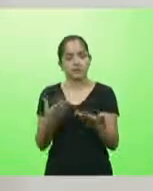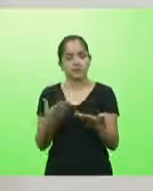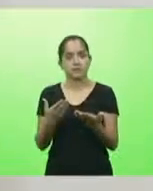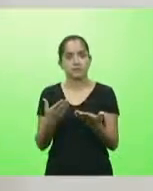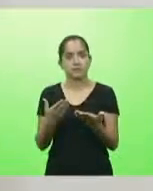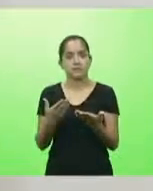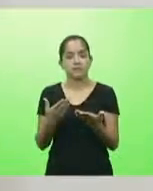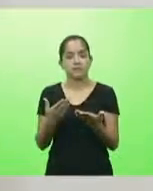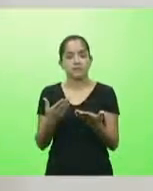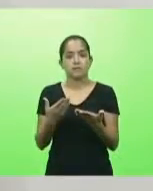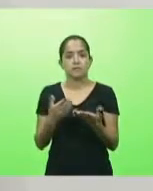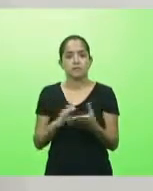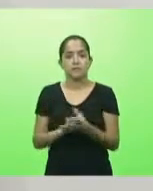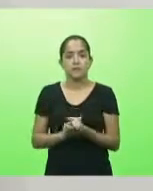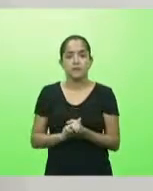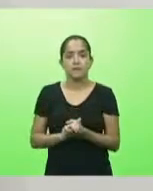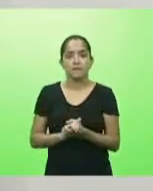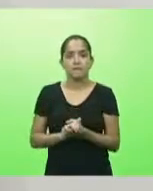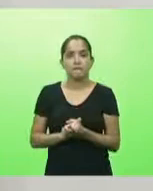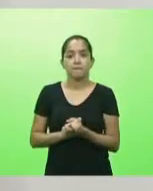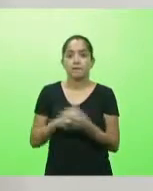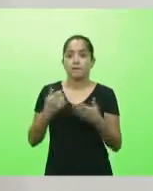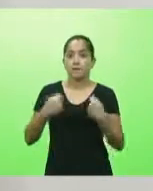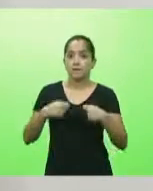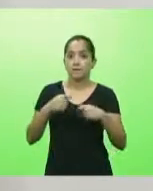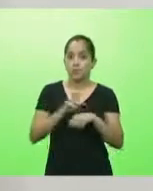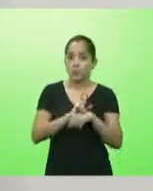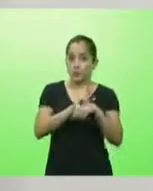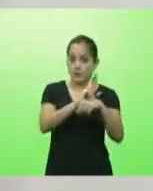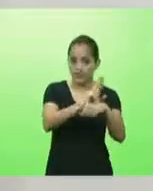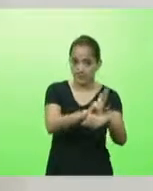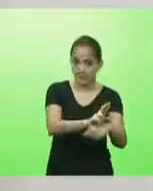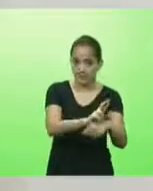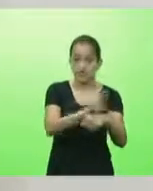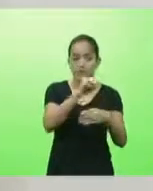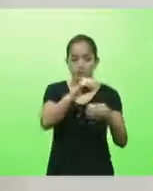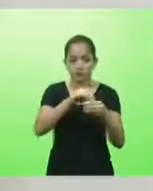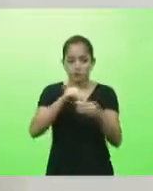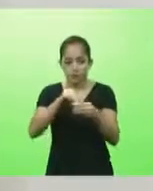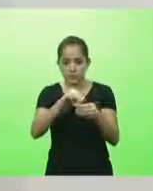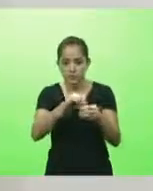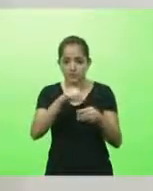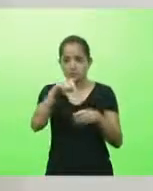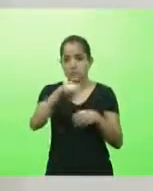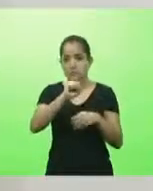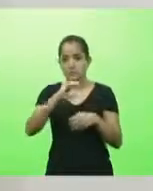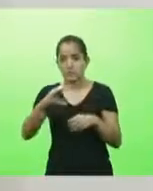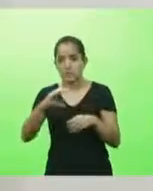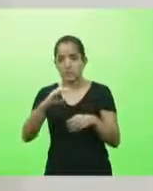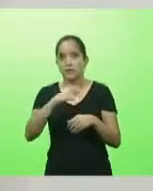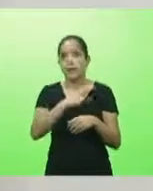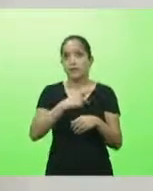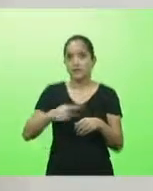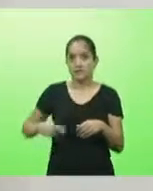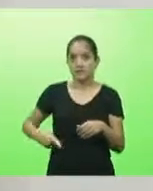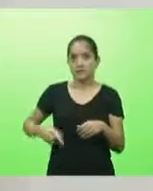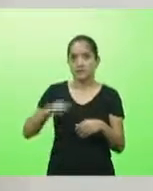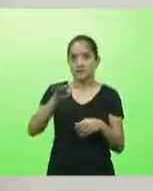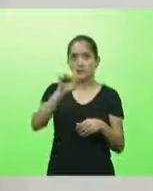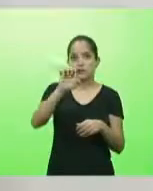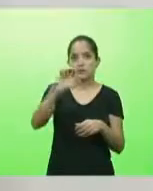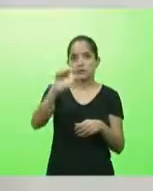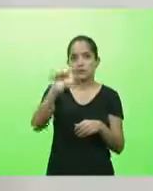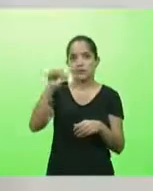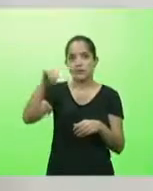Então, nós temos aqui o representante dos nossos municípios aqui em Santa Catarina, o presidente da FECAM, o prefeito